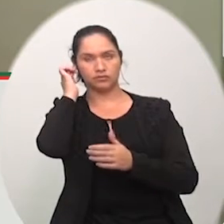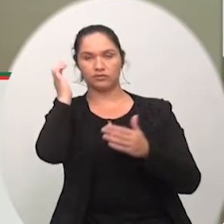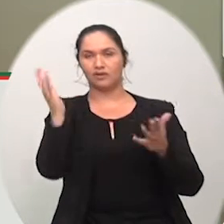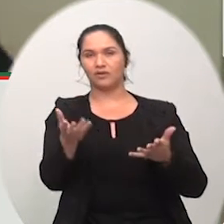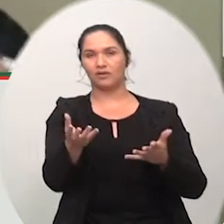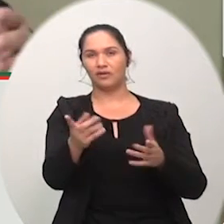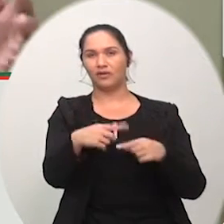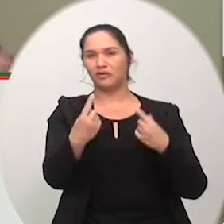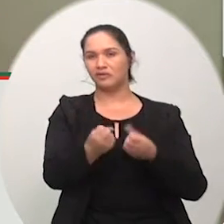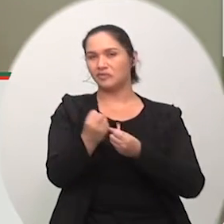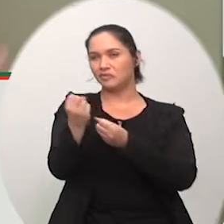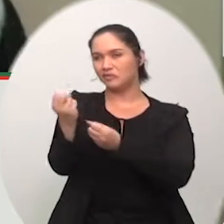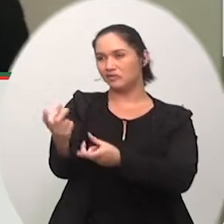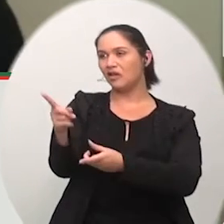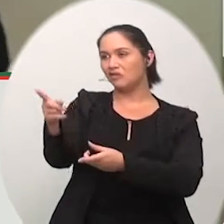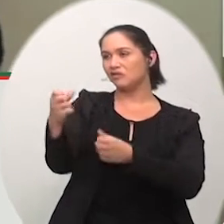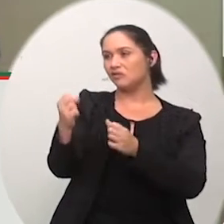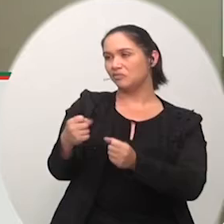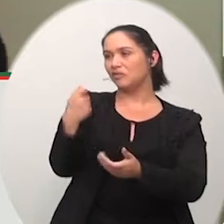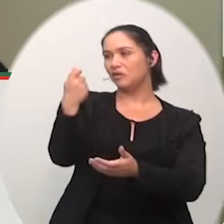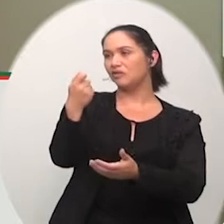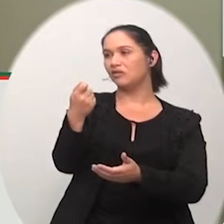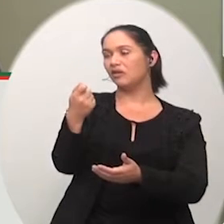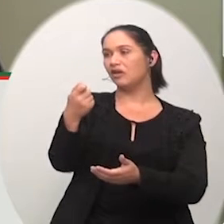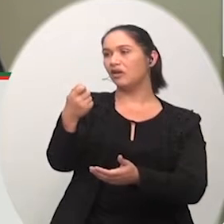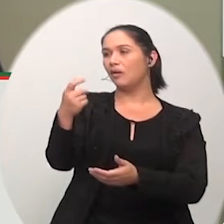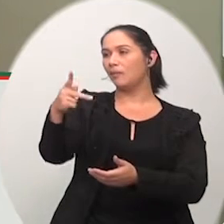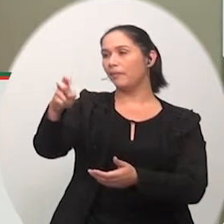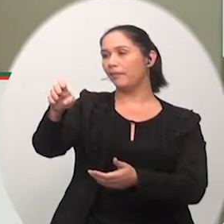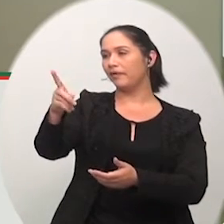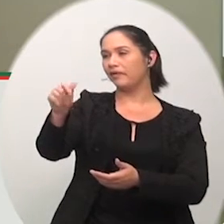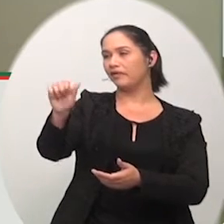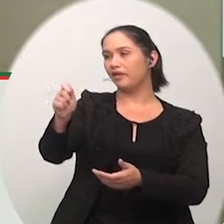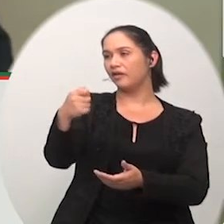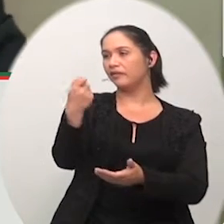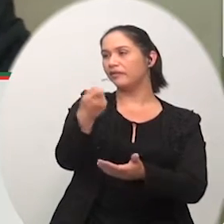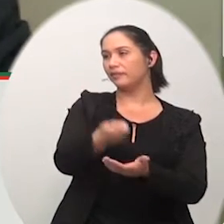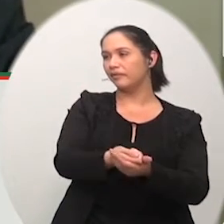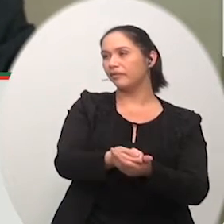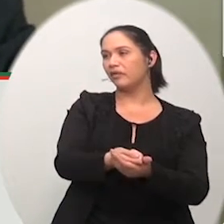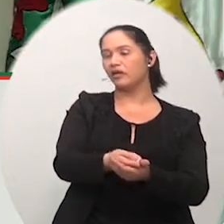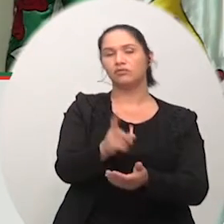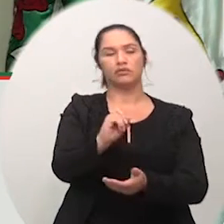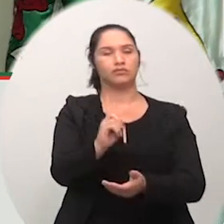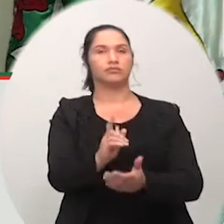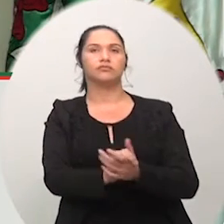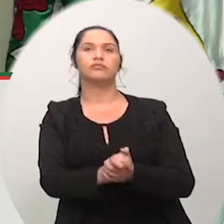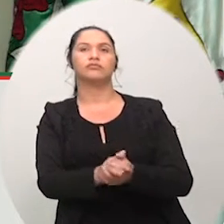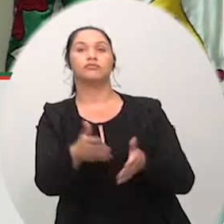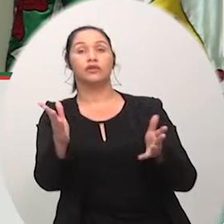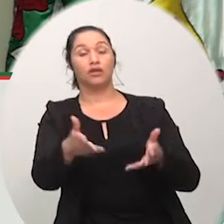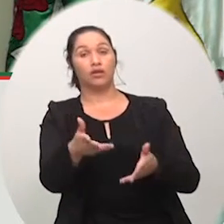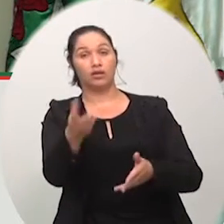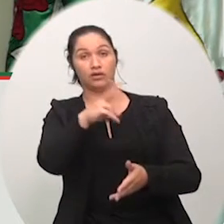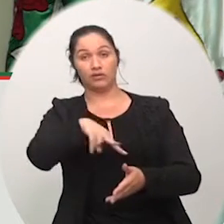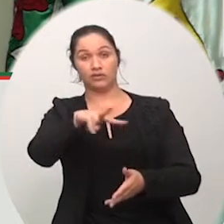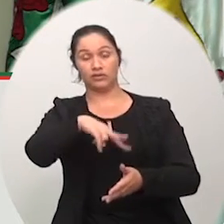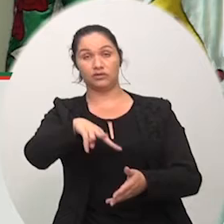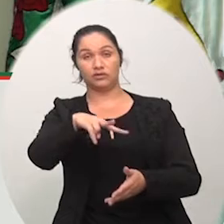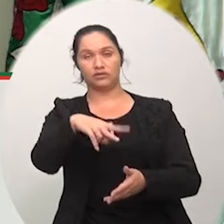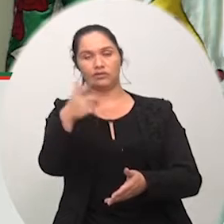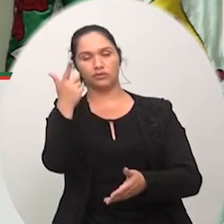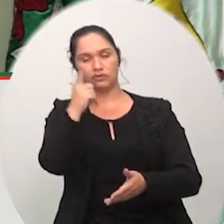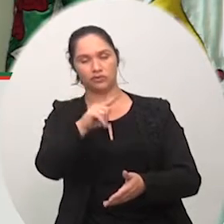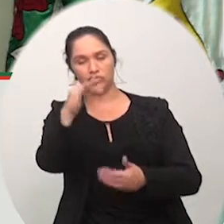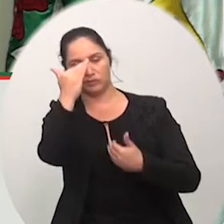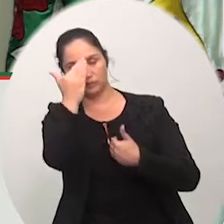beijada ah não agora vocês pegam e cobram a fatura do povo a parte só para reforçar vereador obrigado pela parte